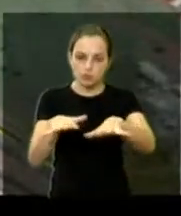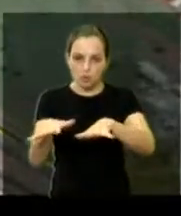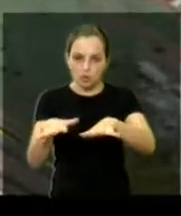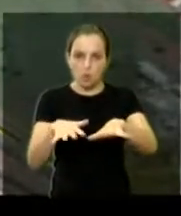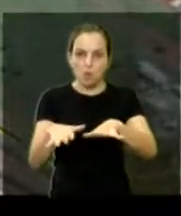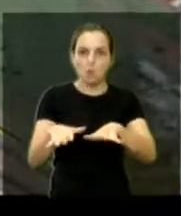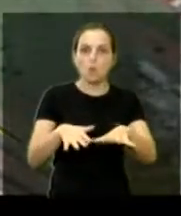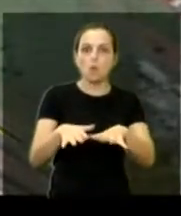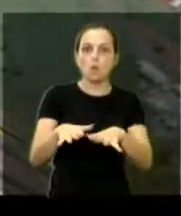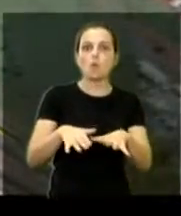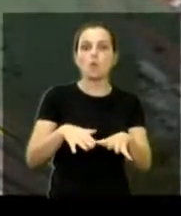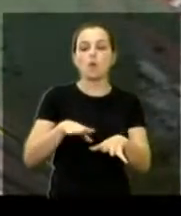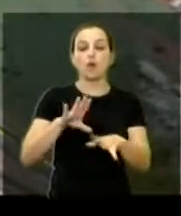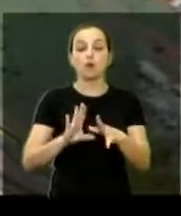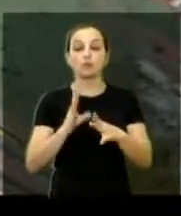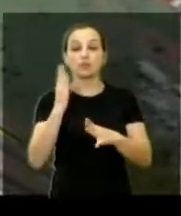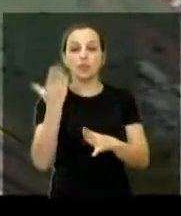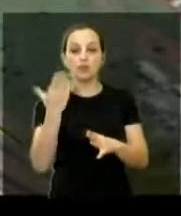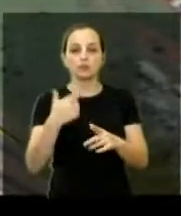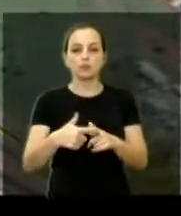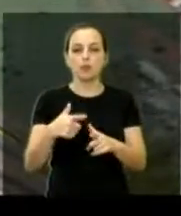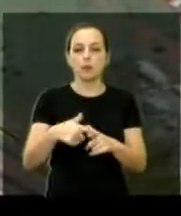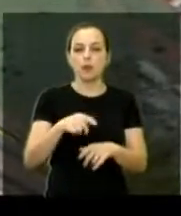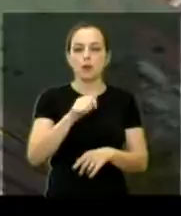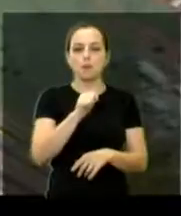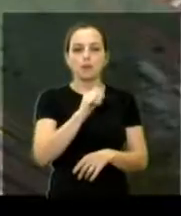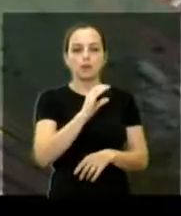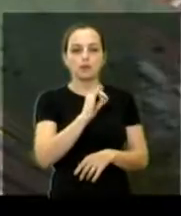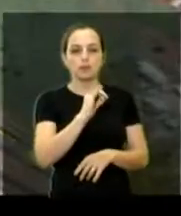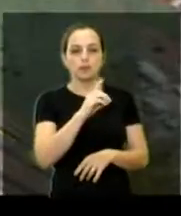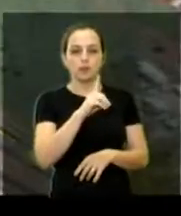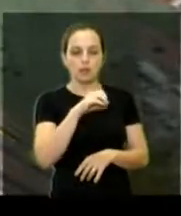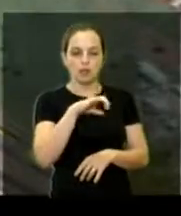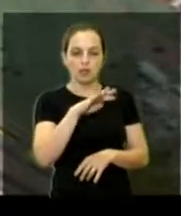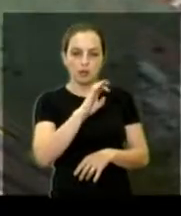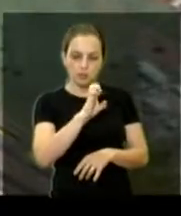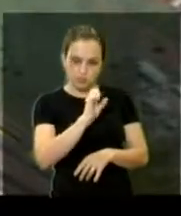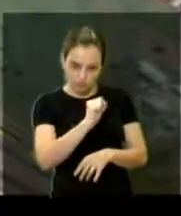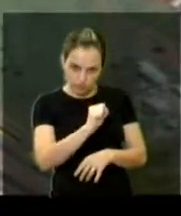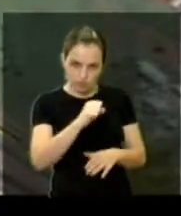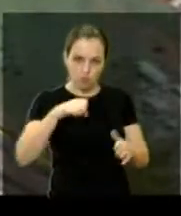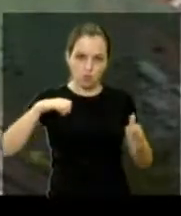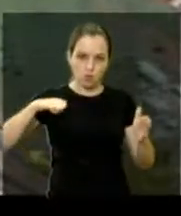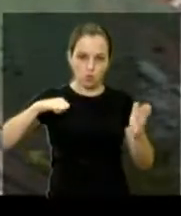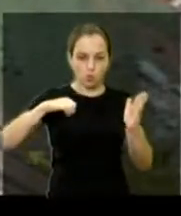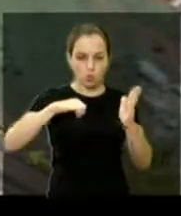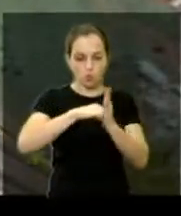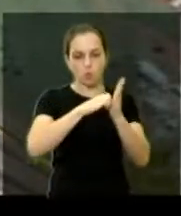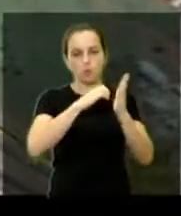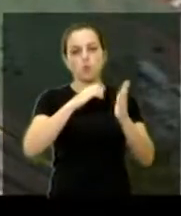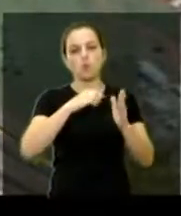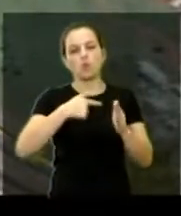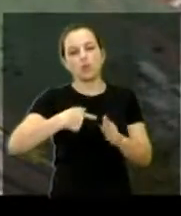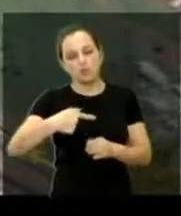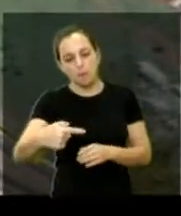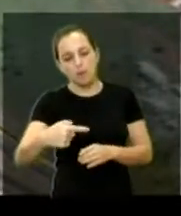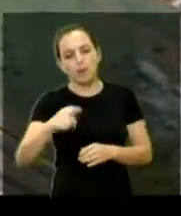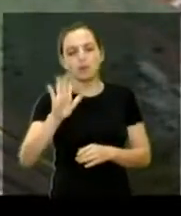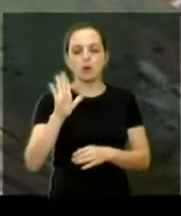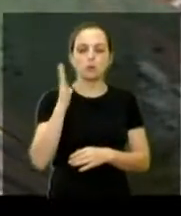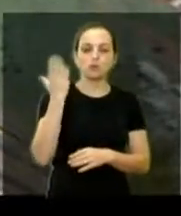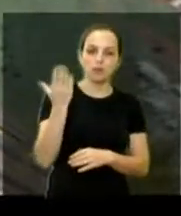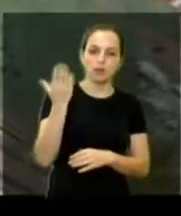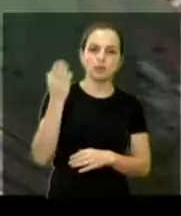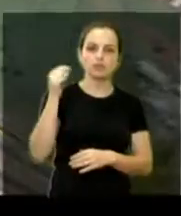dado mais acidentes, são cerca de 90 acidentes, praticamente no ano, mas são dois acidentes por semana que têm ocorrido